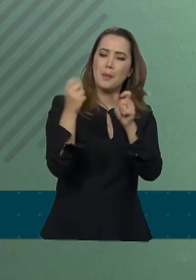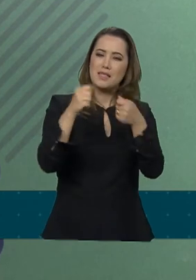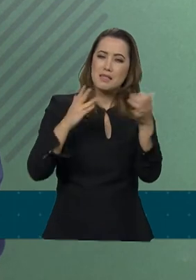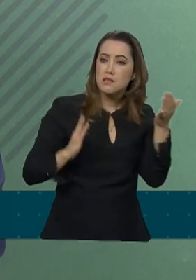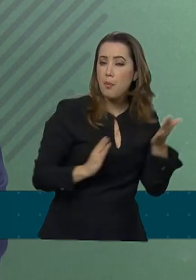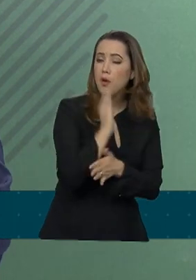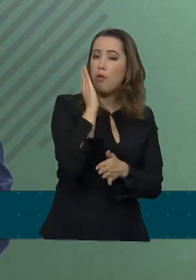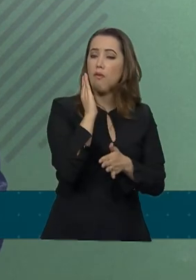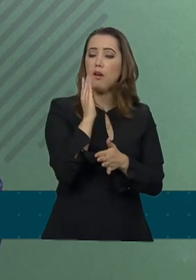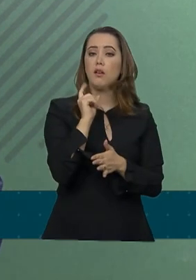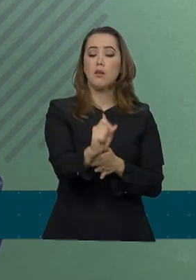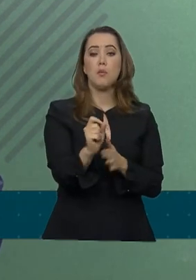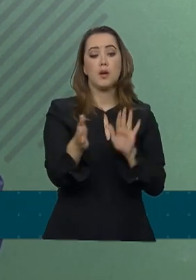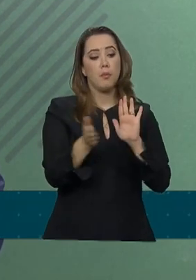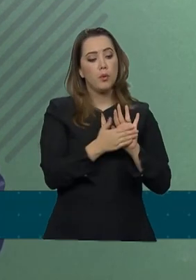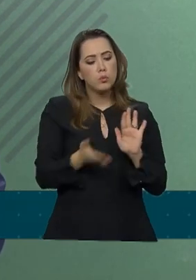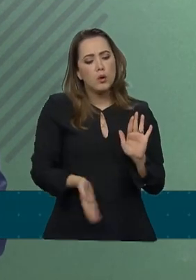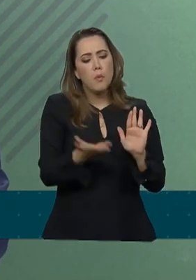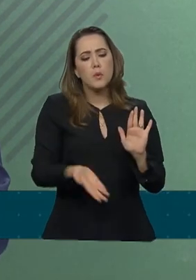aprovada para proporcionar ao país